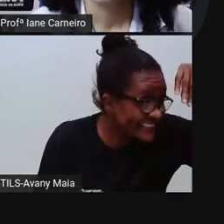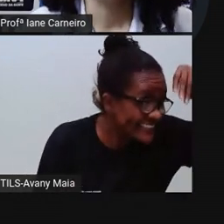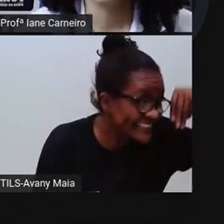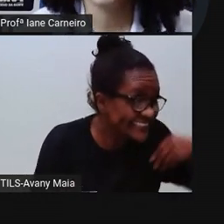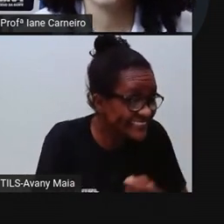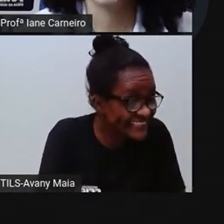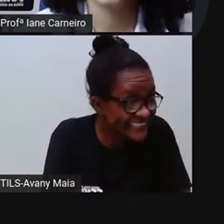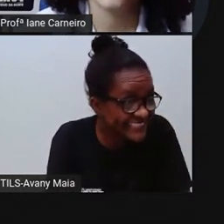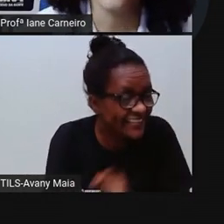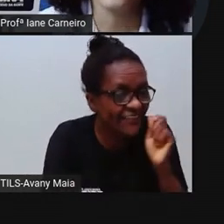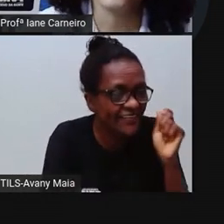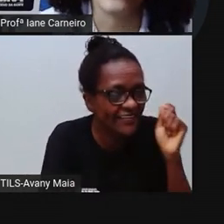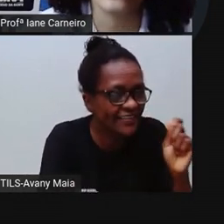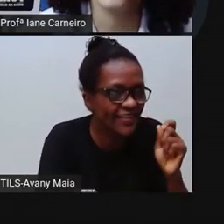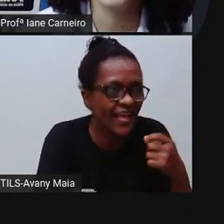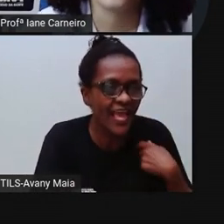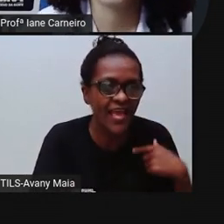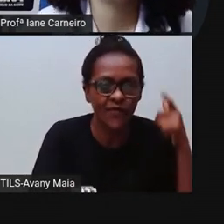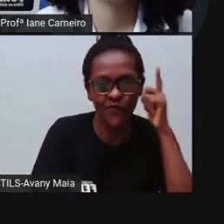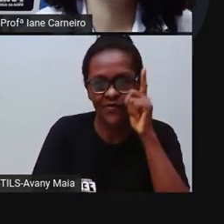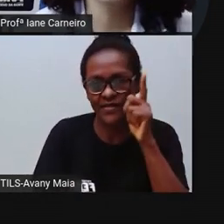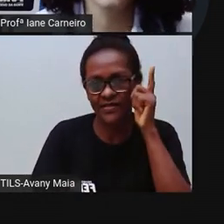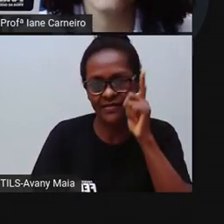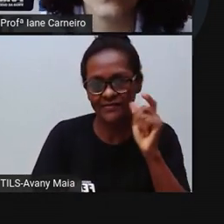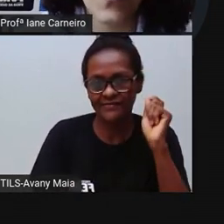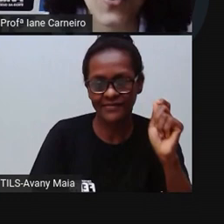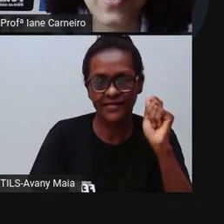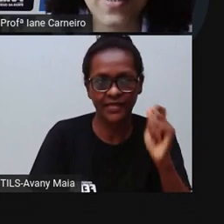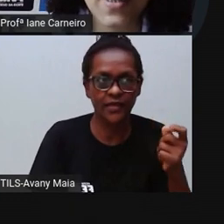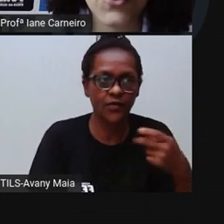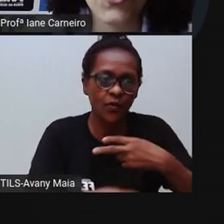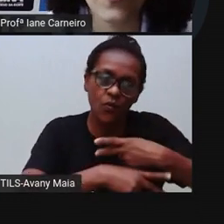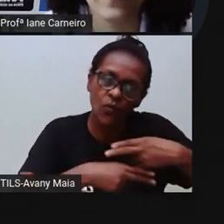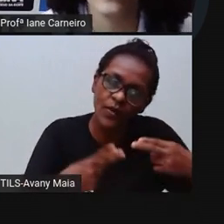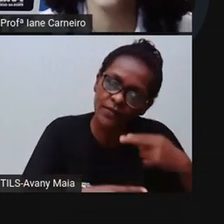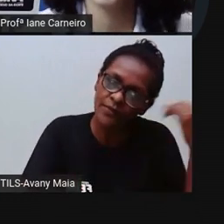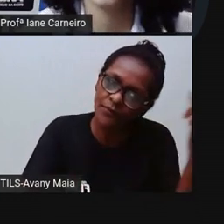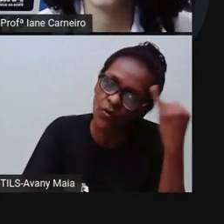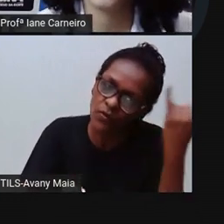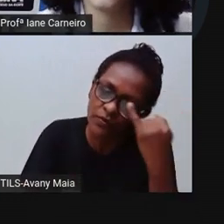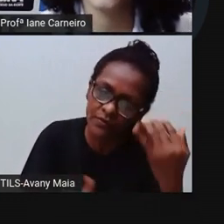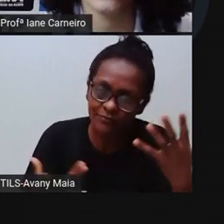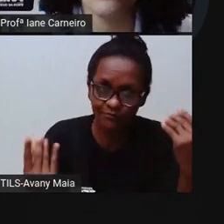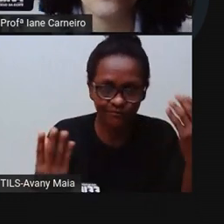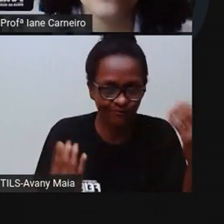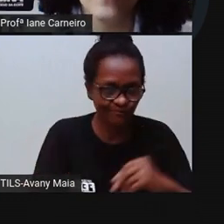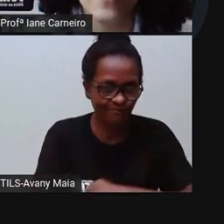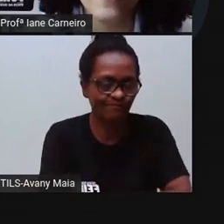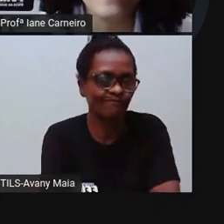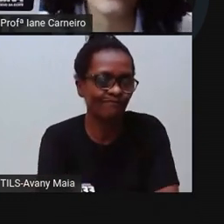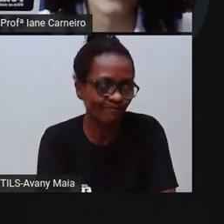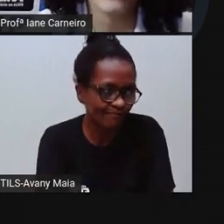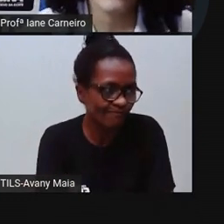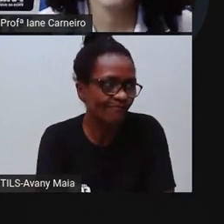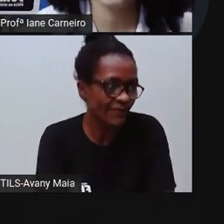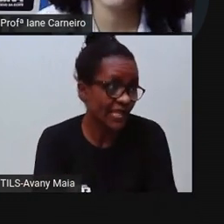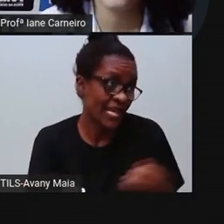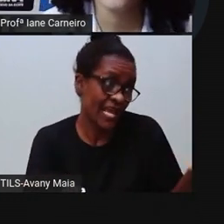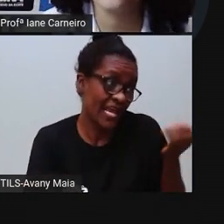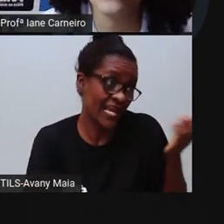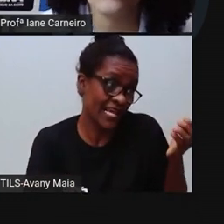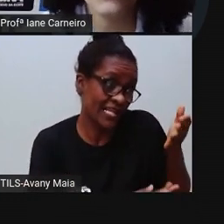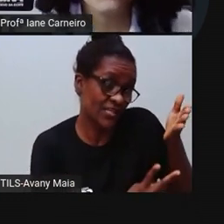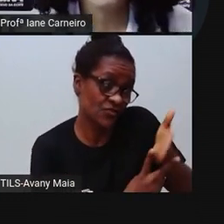É o seguinte, eu ganhei uma coisa muito importante, né? Disse Franginha. E queria